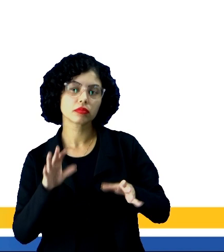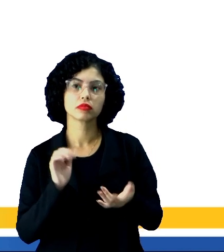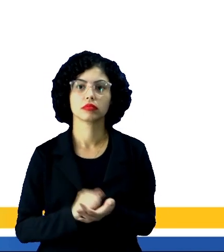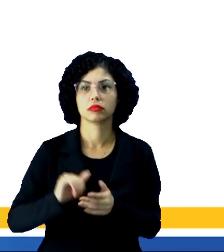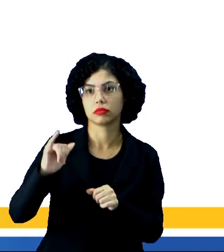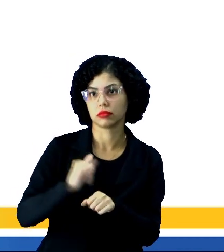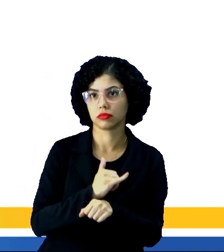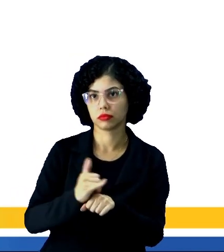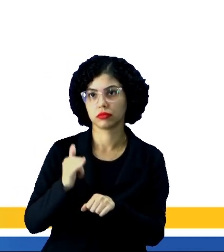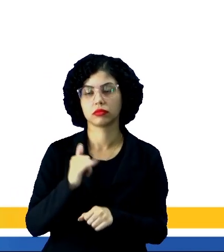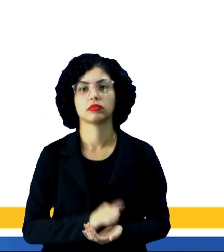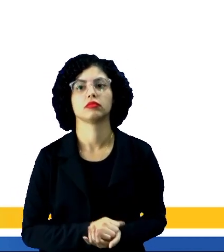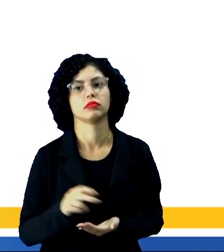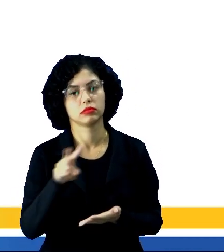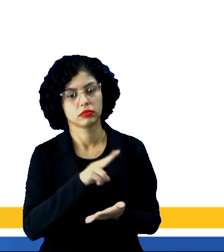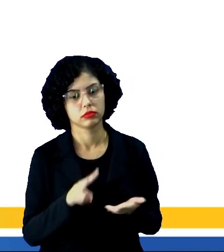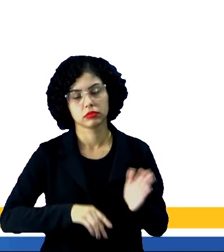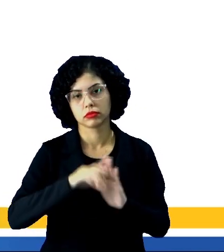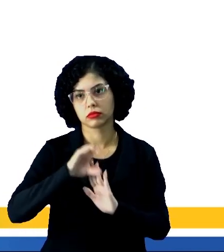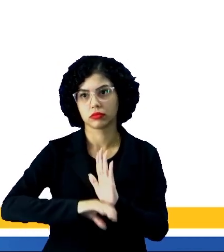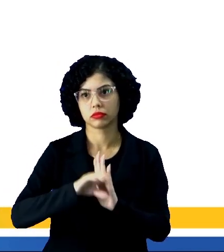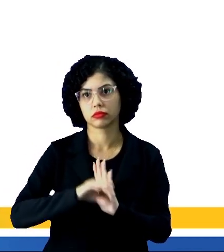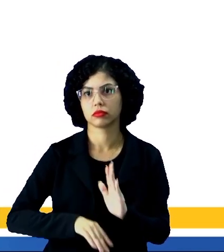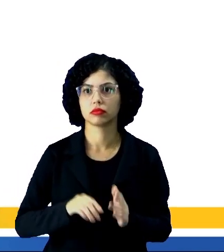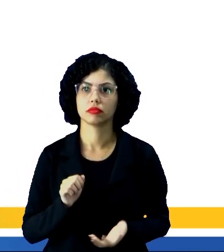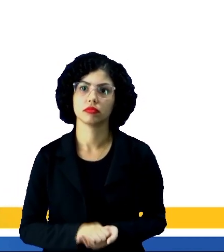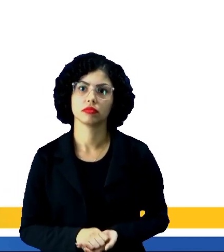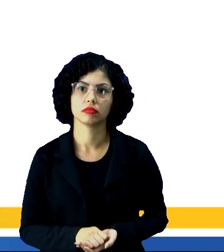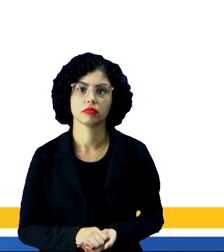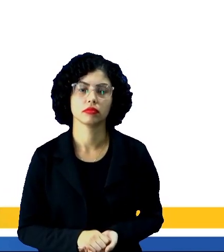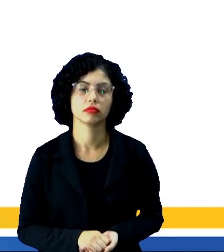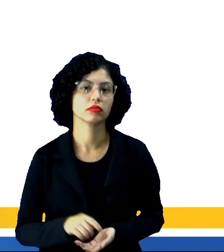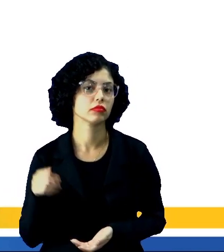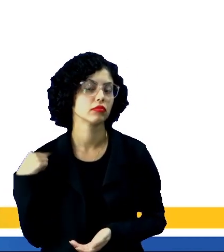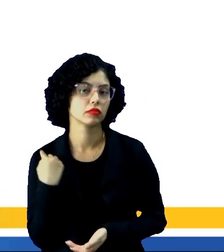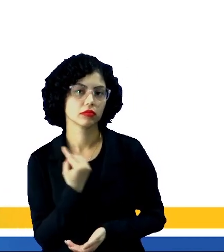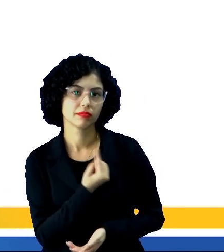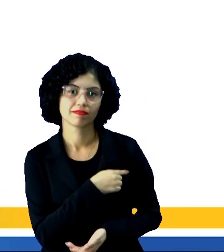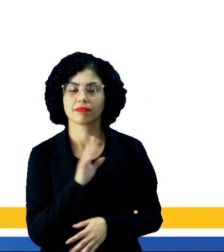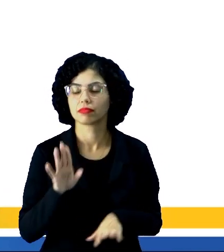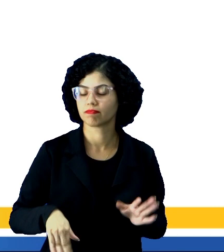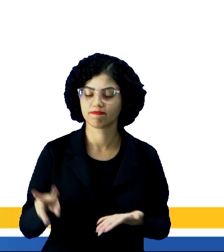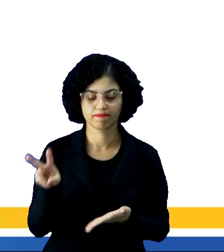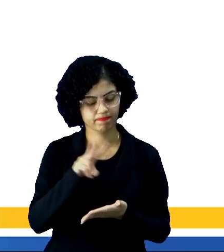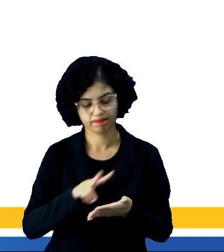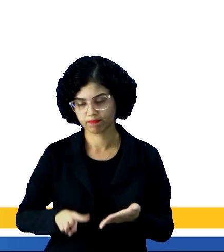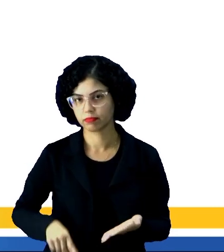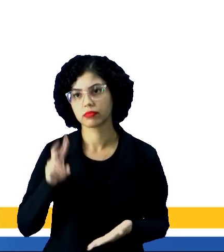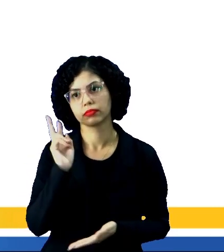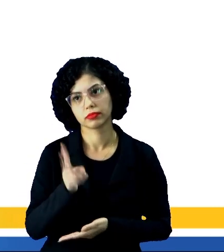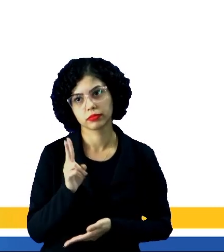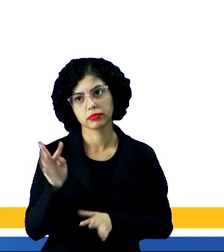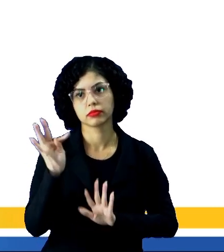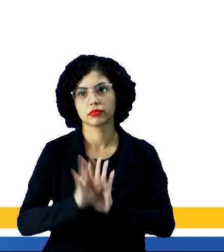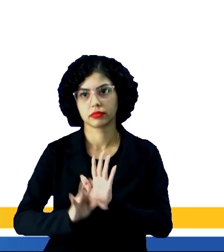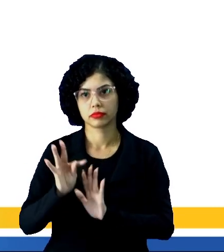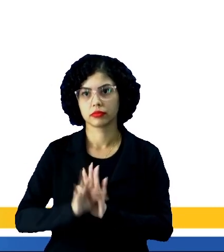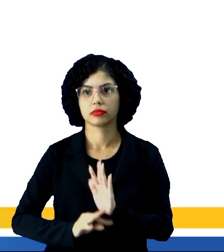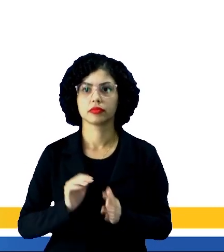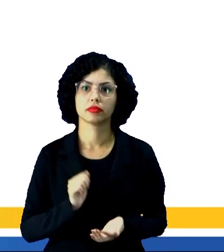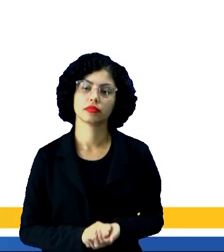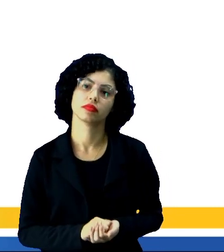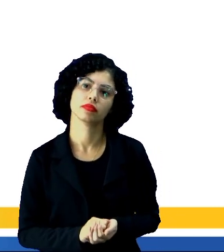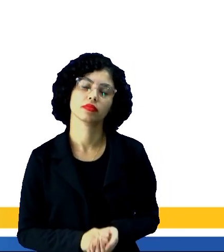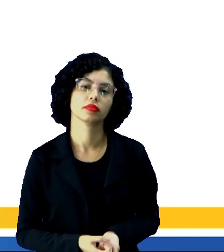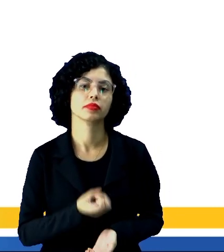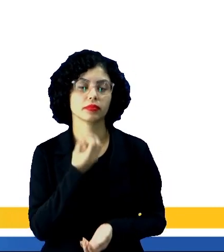estratégia de leitura, releia o conteúdo. Nós não relemos muitas vezes o mesmo texto, não é isso, gente?